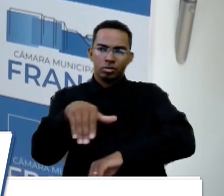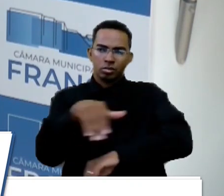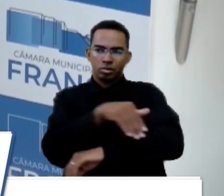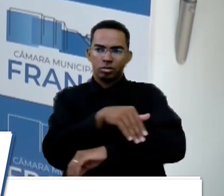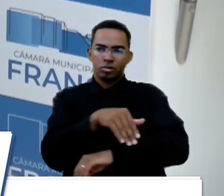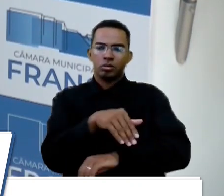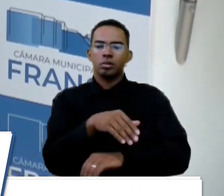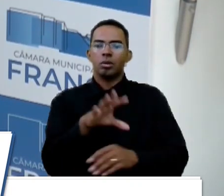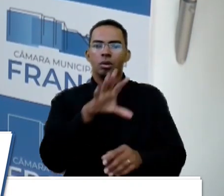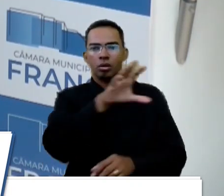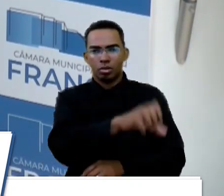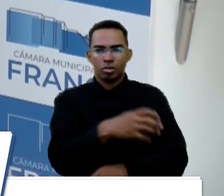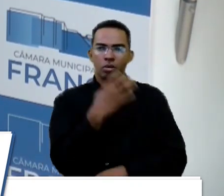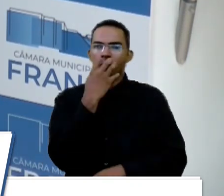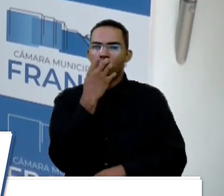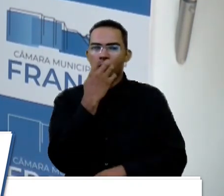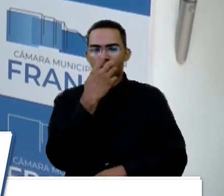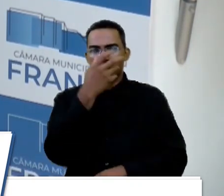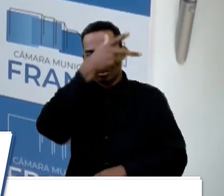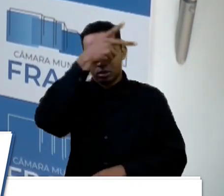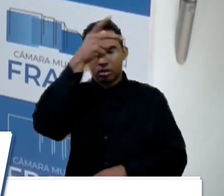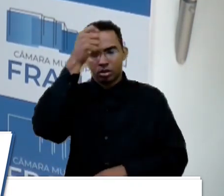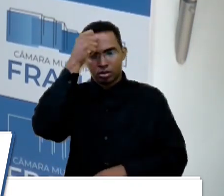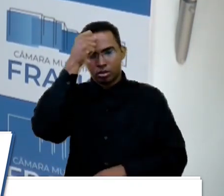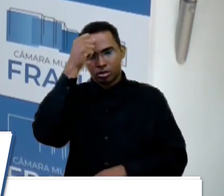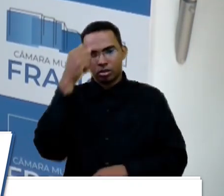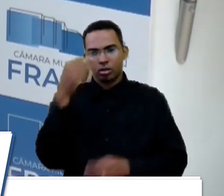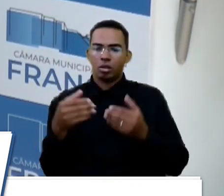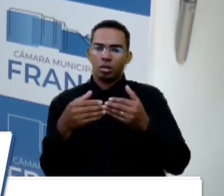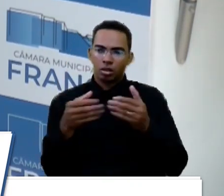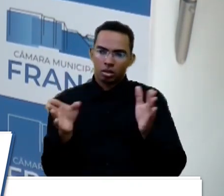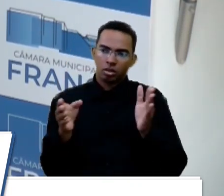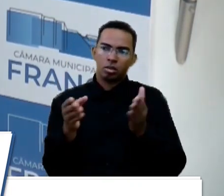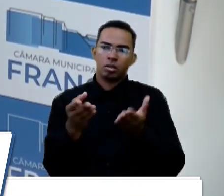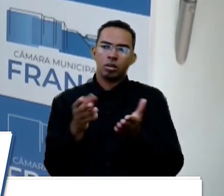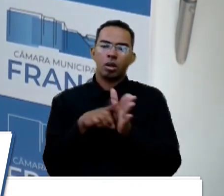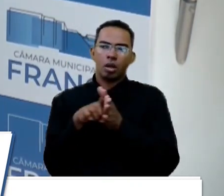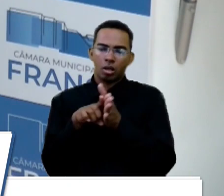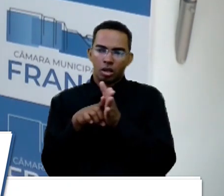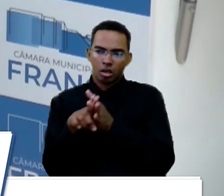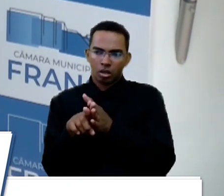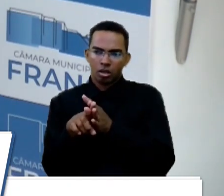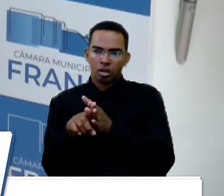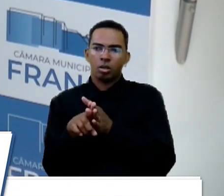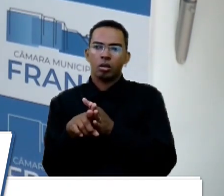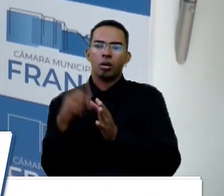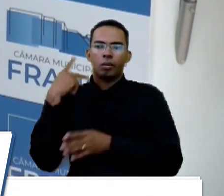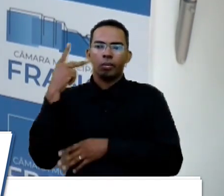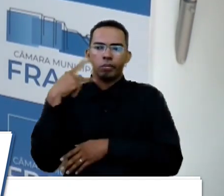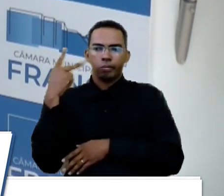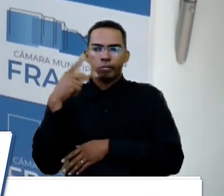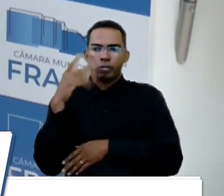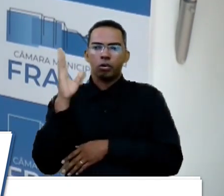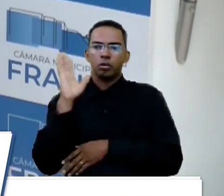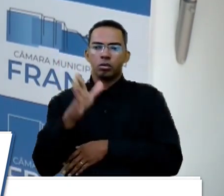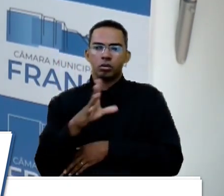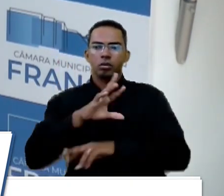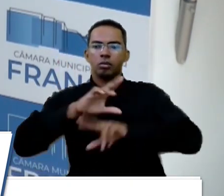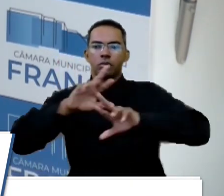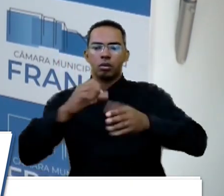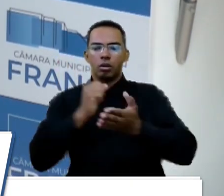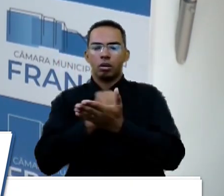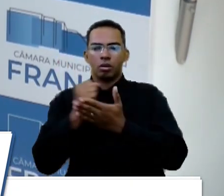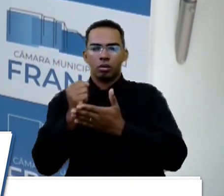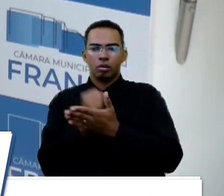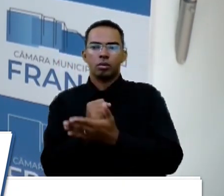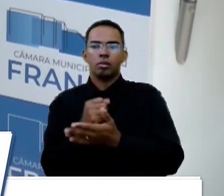foi recolhido pelo canio municipal. Então foi aberto um inquérito, o promotor Paulo Borges já pegou toda a documentação e